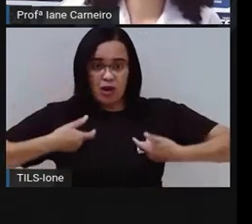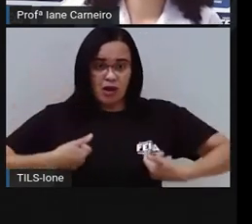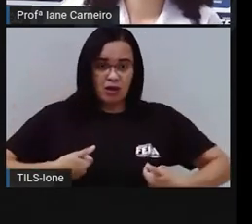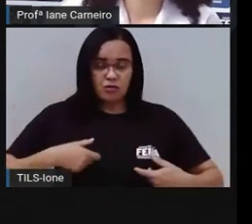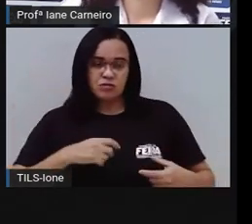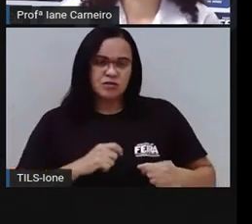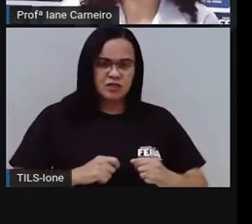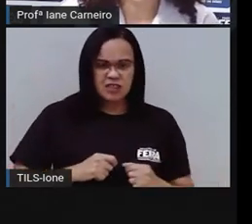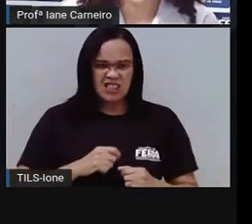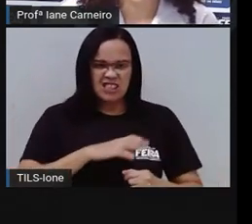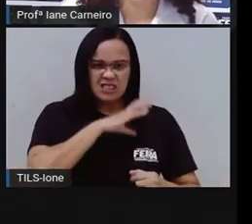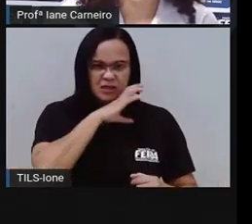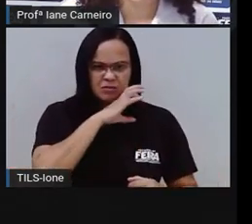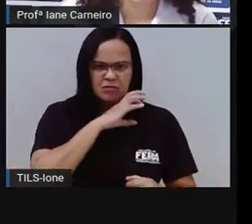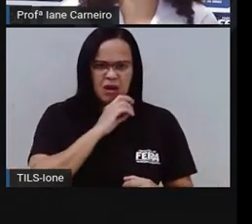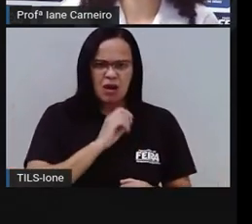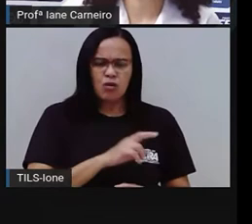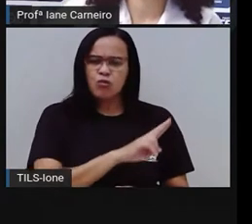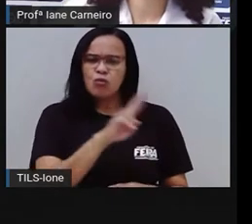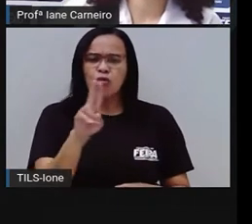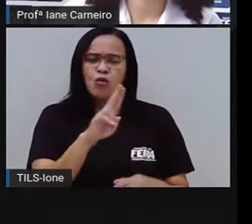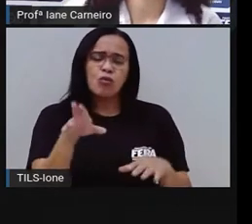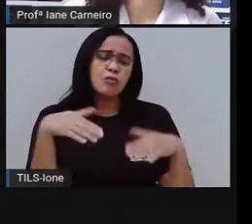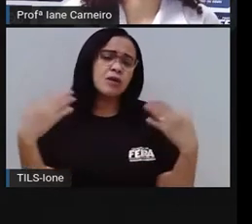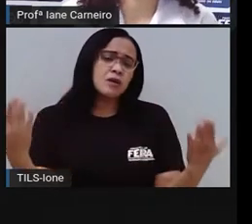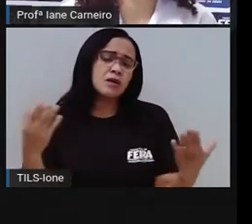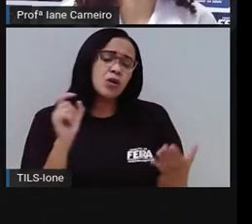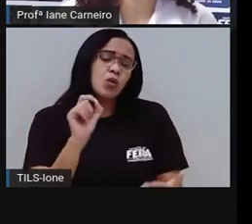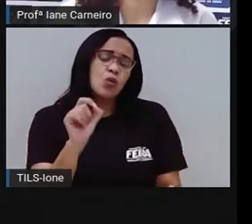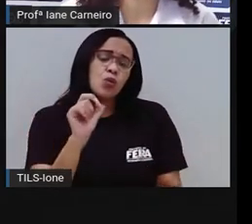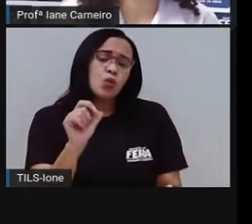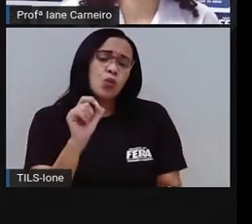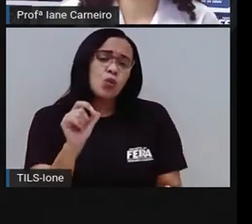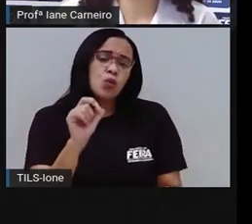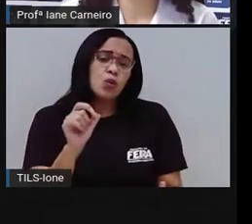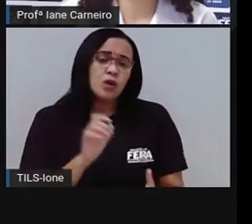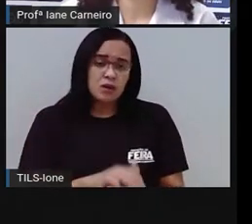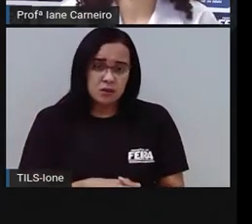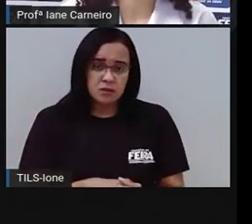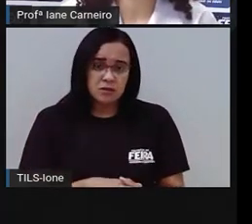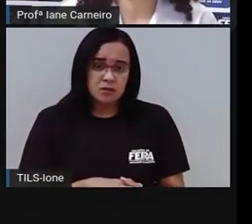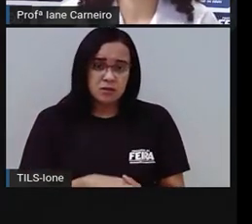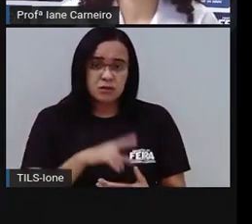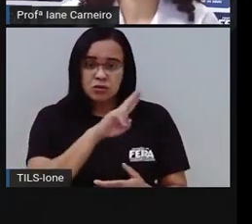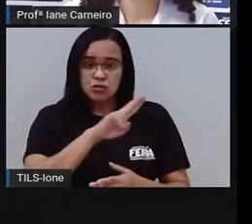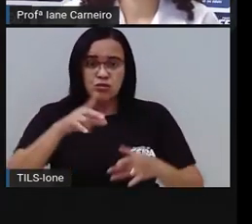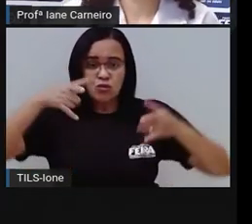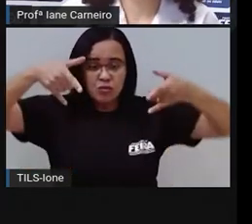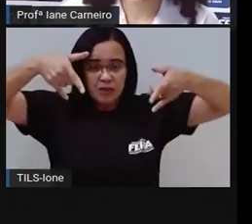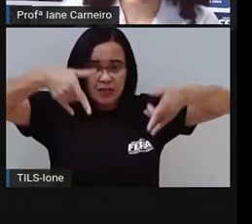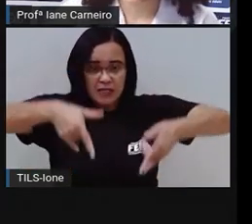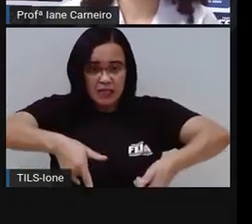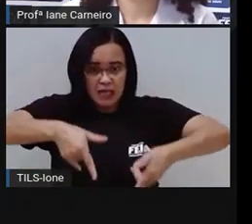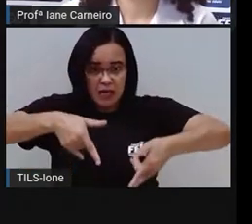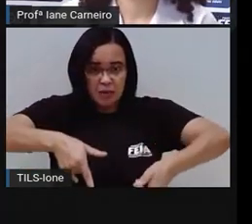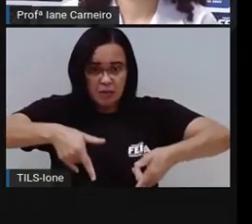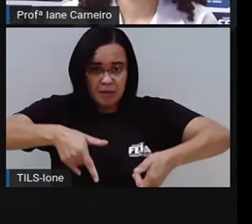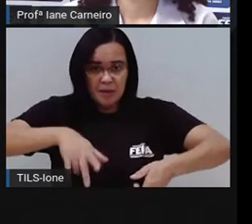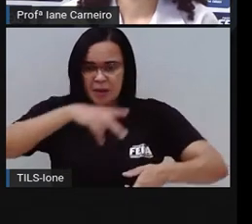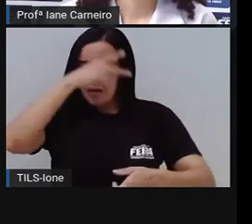chamo cama. Em mim, ninguém se deita. Isso ficou difícil. A praça não lembra qual é esse não. Vamos ver.